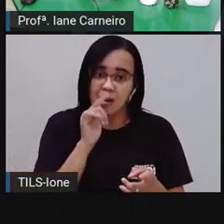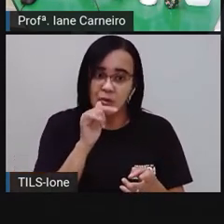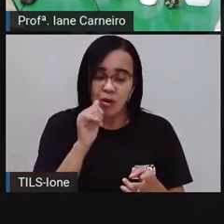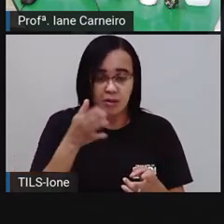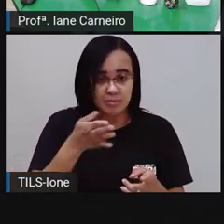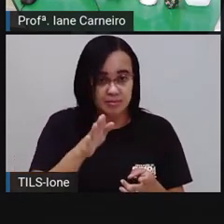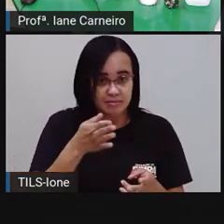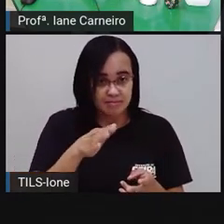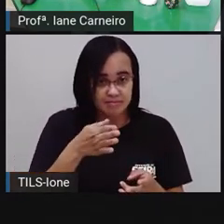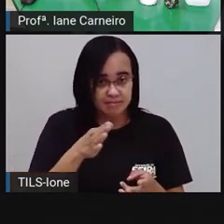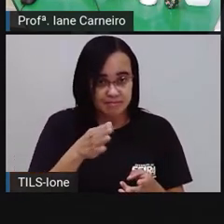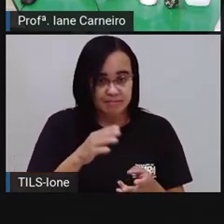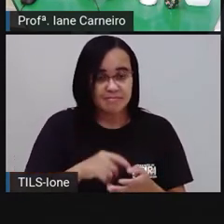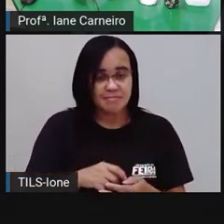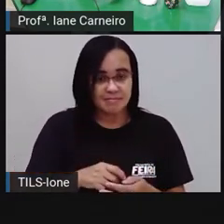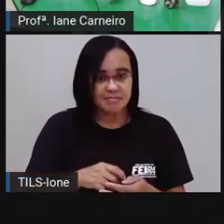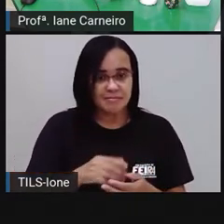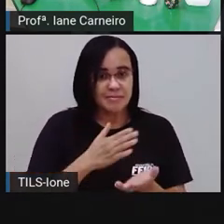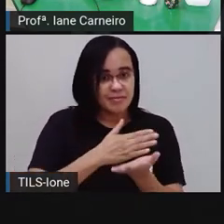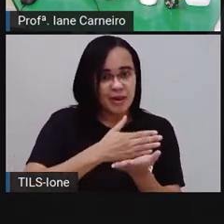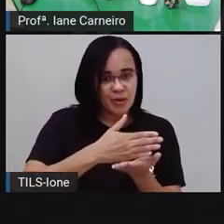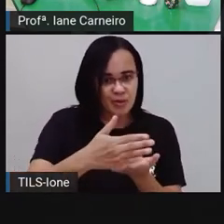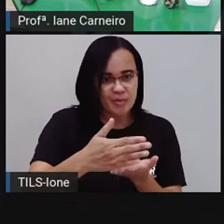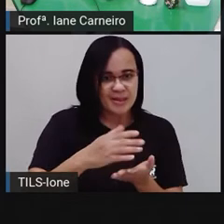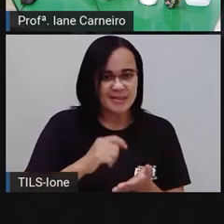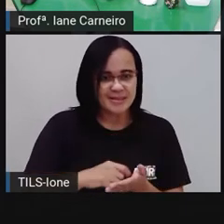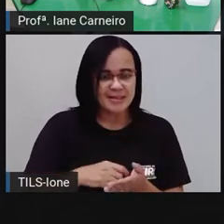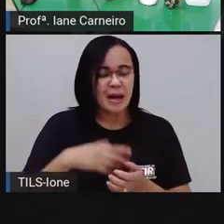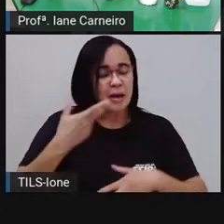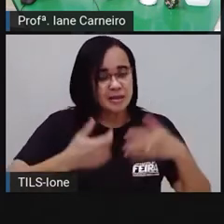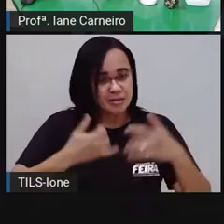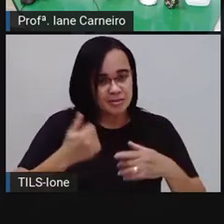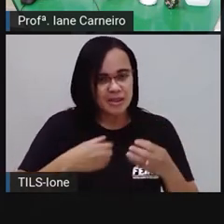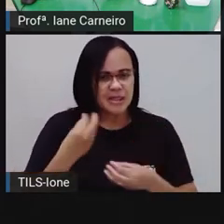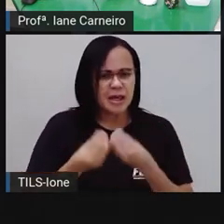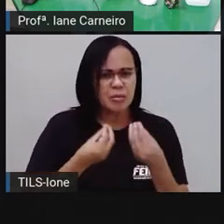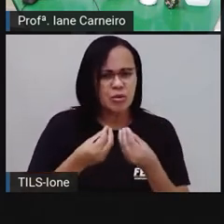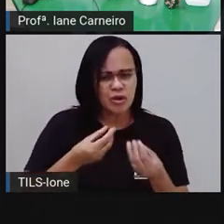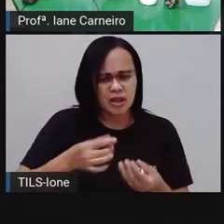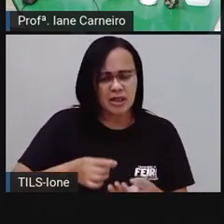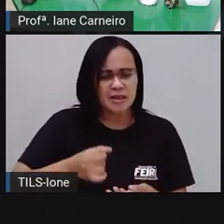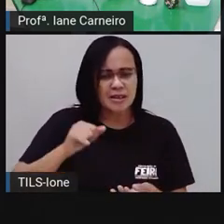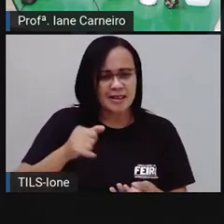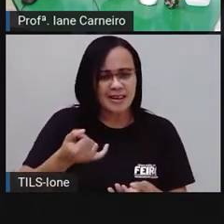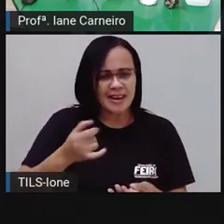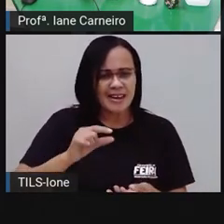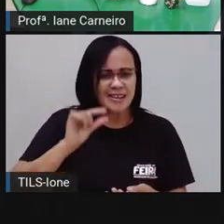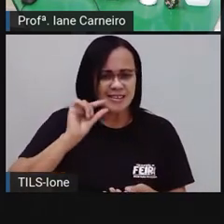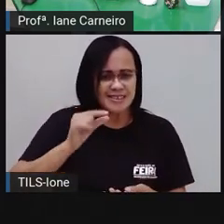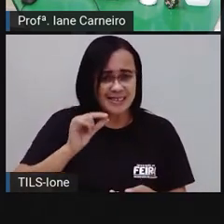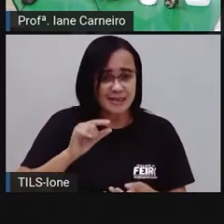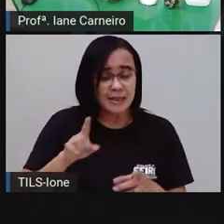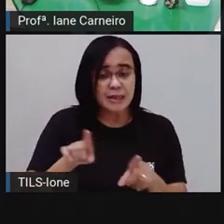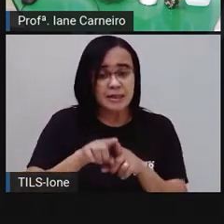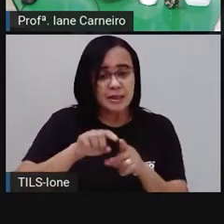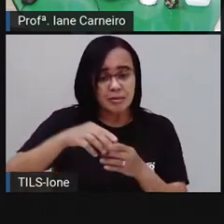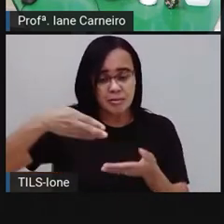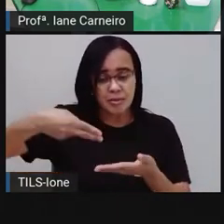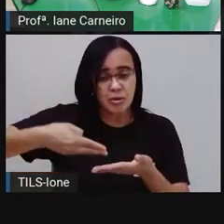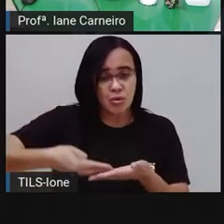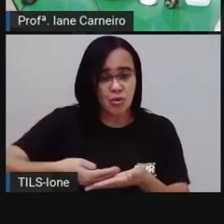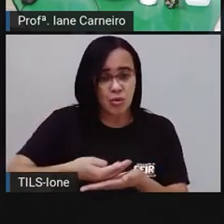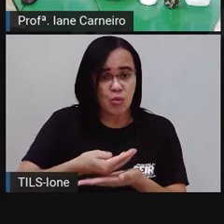né? E a gente vai conversar já já sobre essa questão da xícara, tá bom? E também vamos precisar de uma colher rasa de chá de